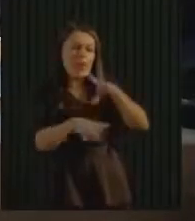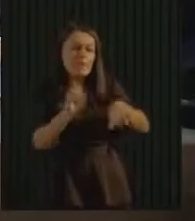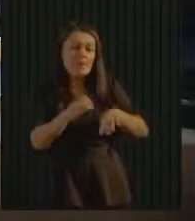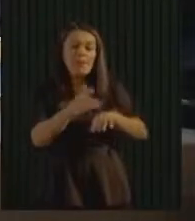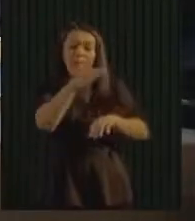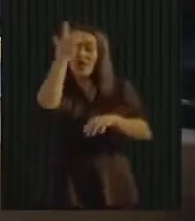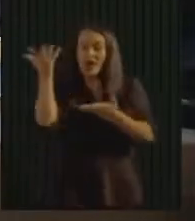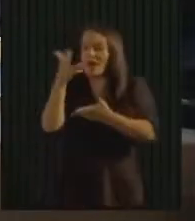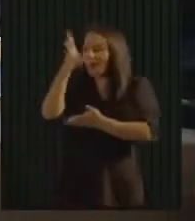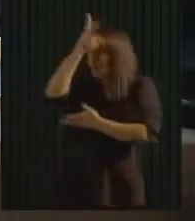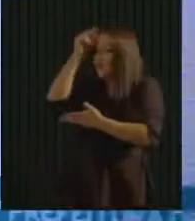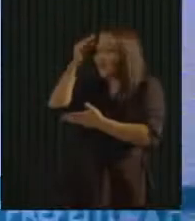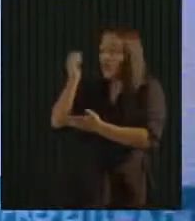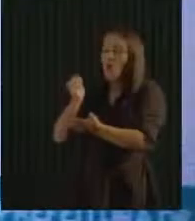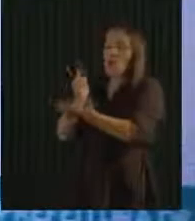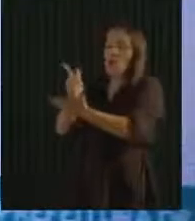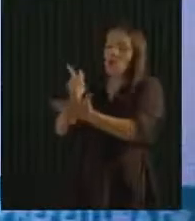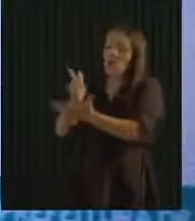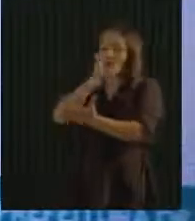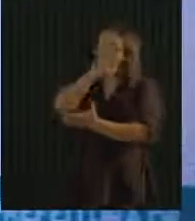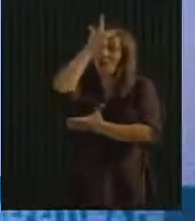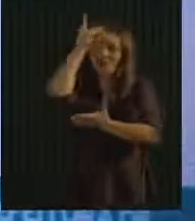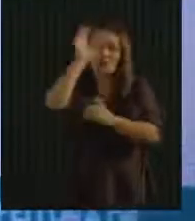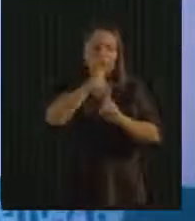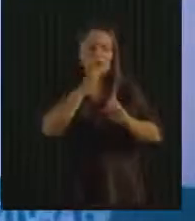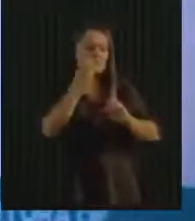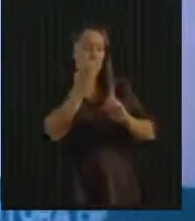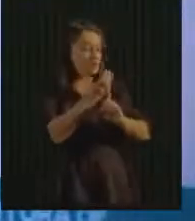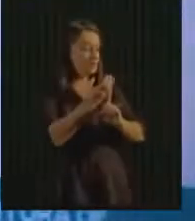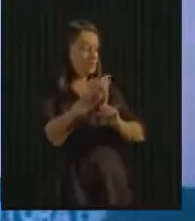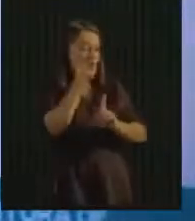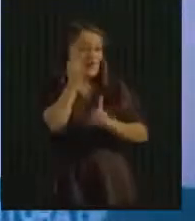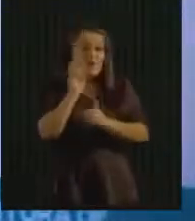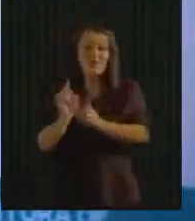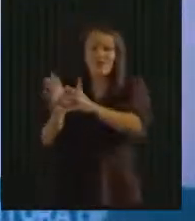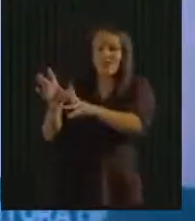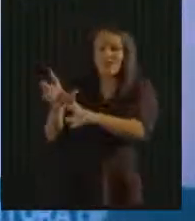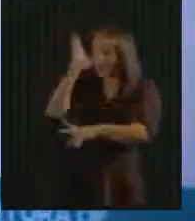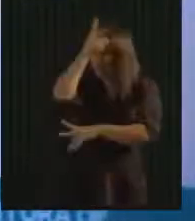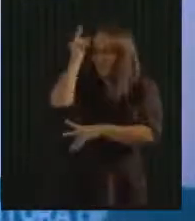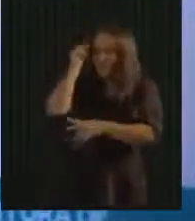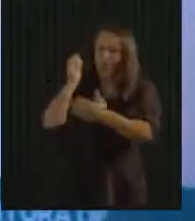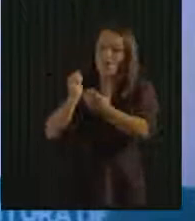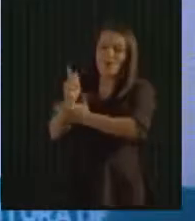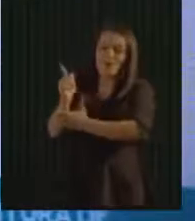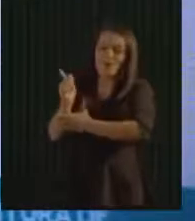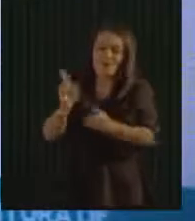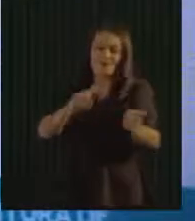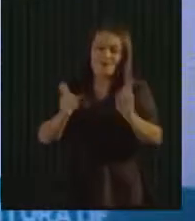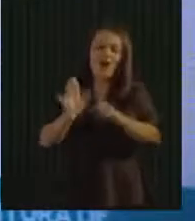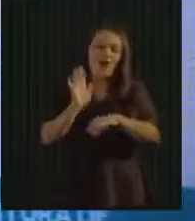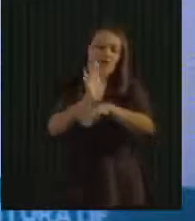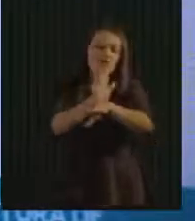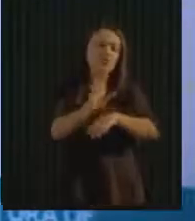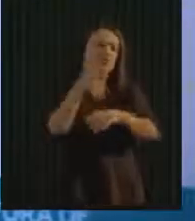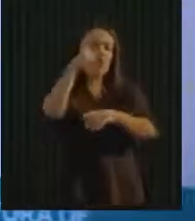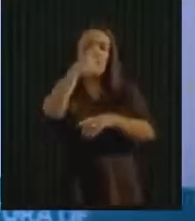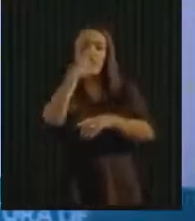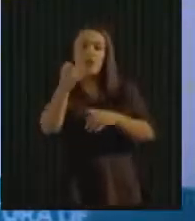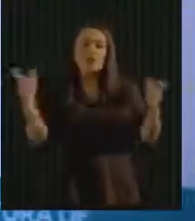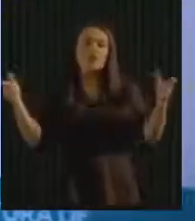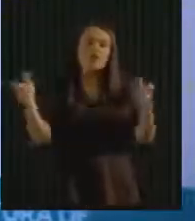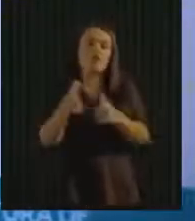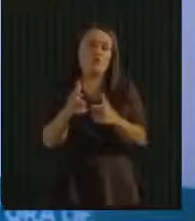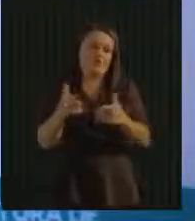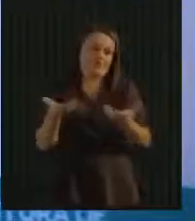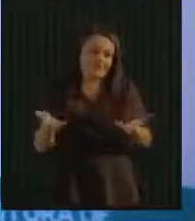sólidos, o serviço que os galpões prestam, ele tem que ser remunerado. Isso está no nosso plano de governo, Topaz. Então foi uma conquista nossa,